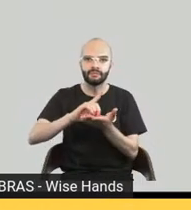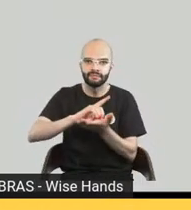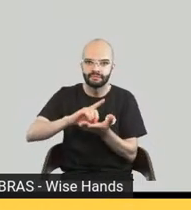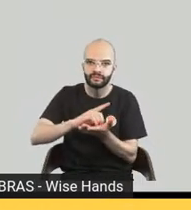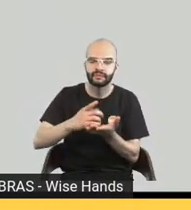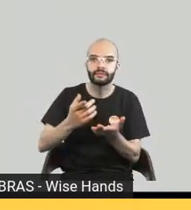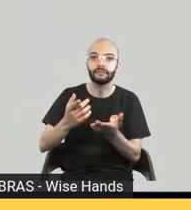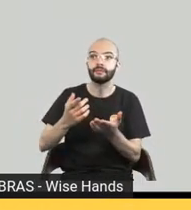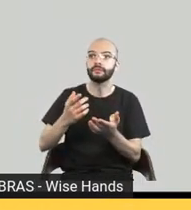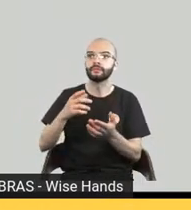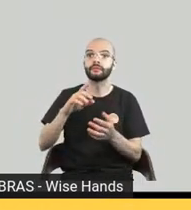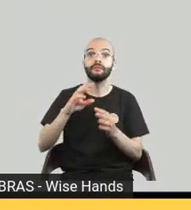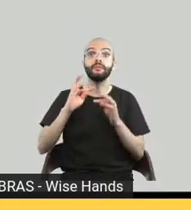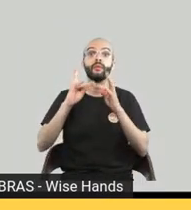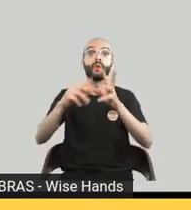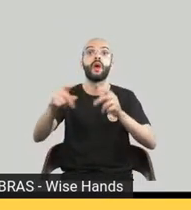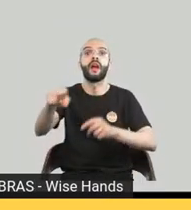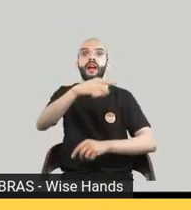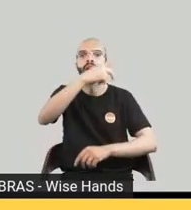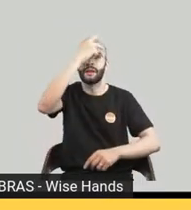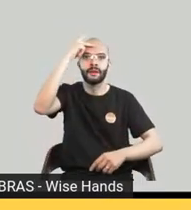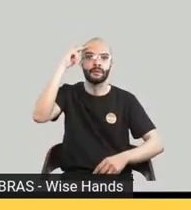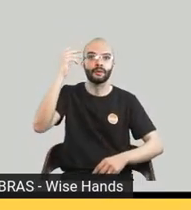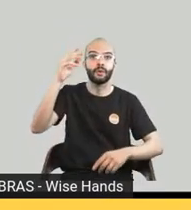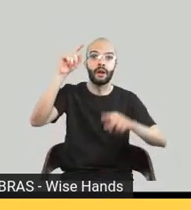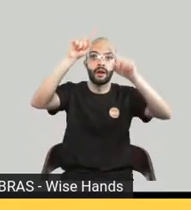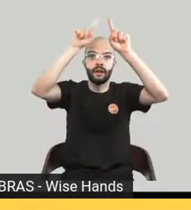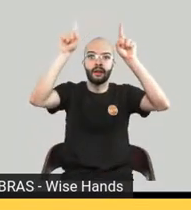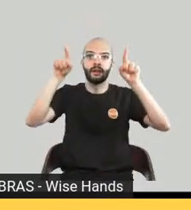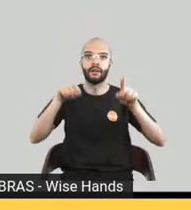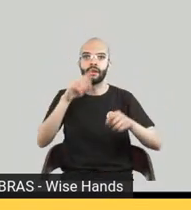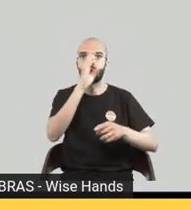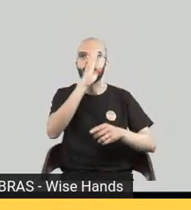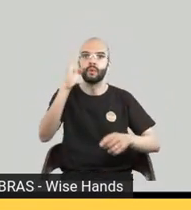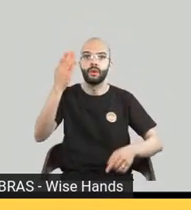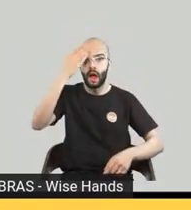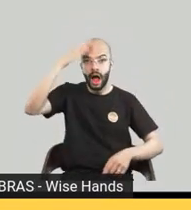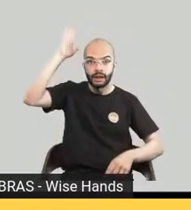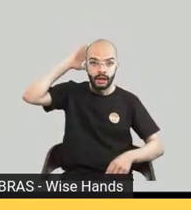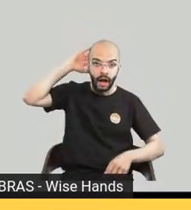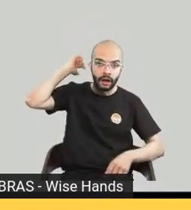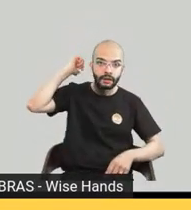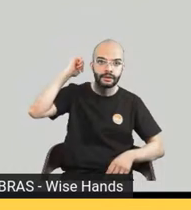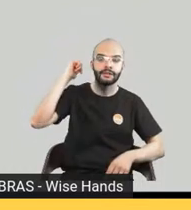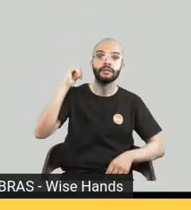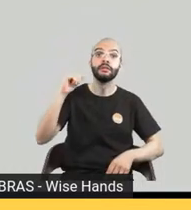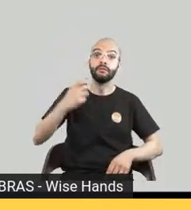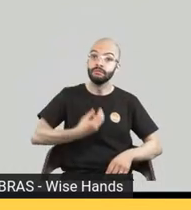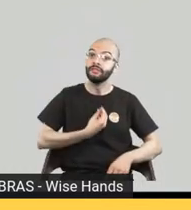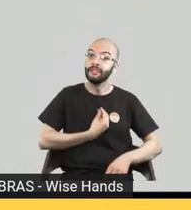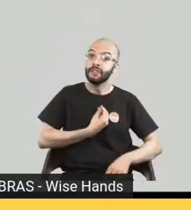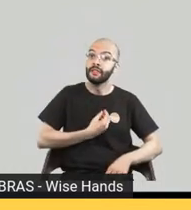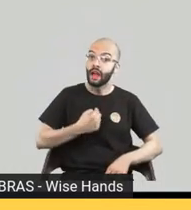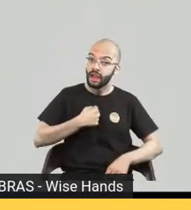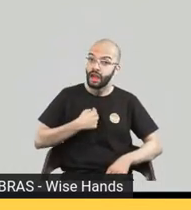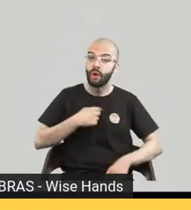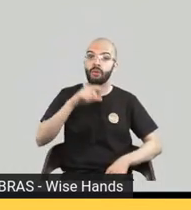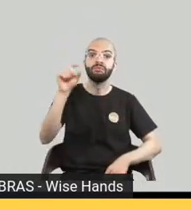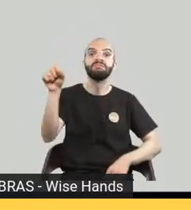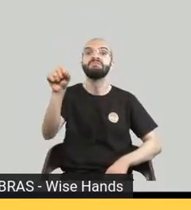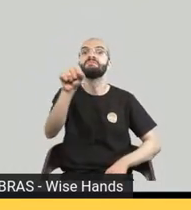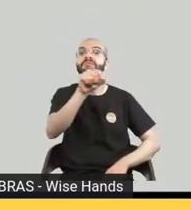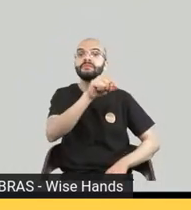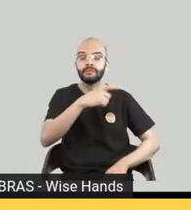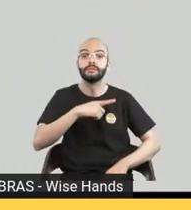eu que trabalho com livro digital tenho um estante aqui atrás outro estante ali então tem coisas que a gente quer até a gente pode talvez ler no